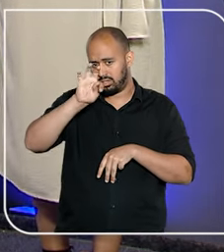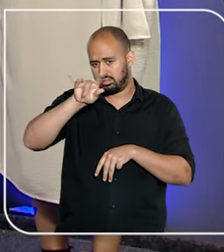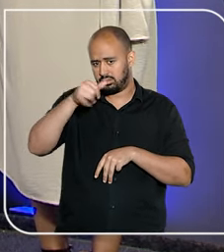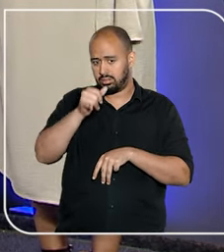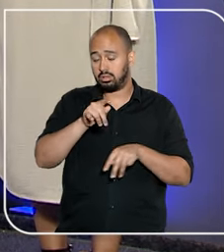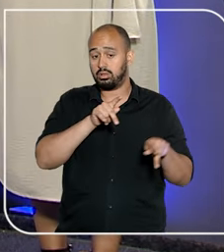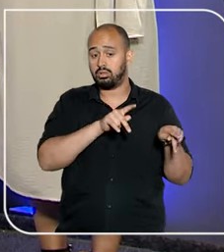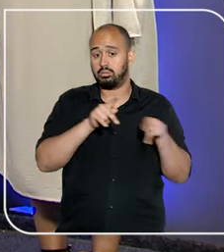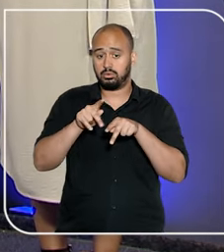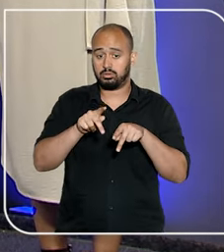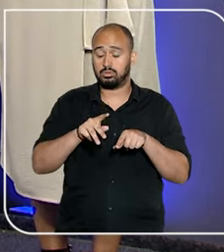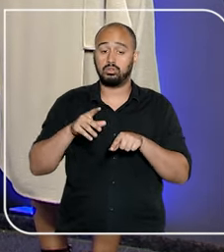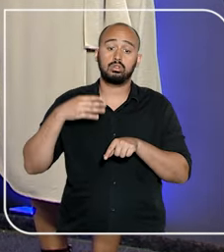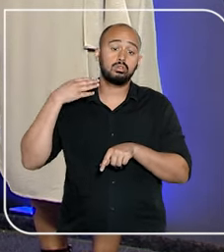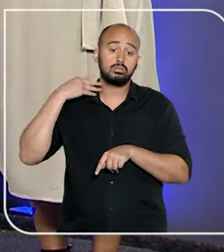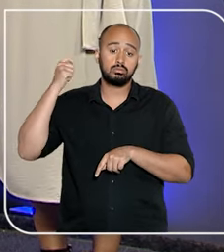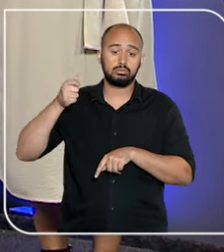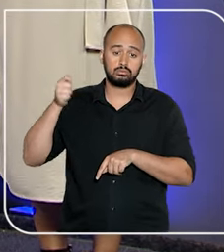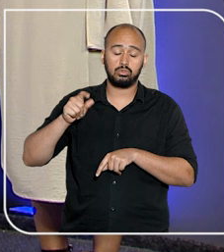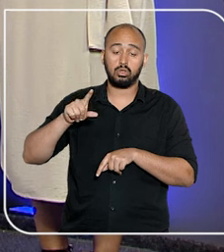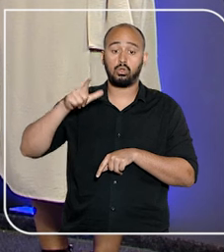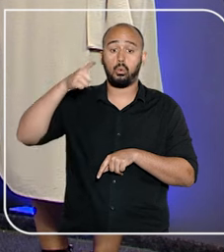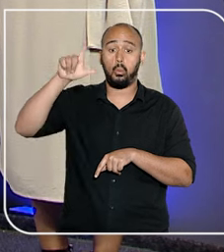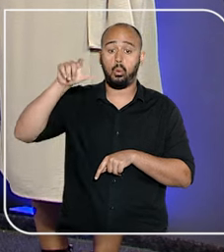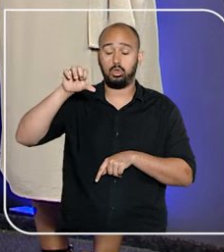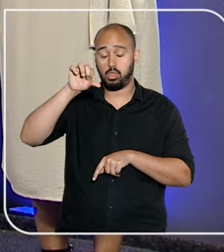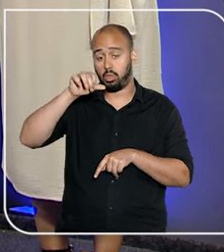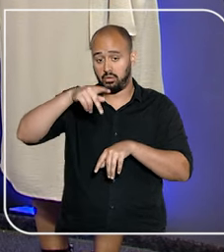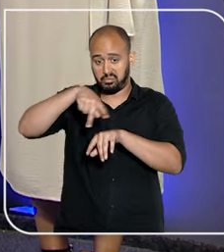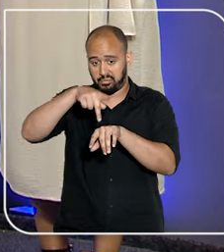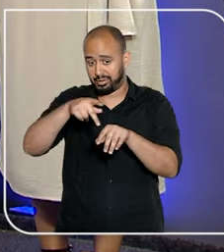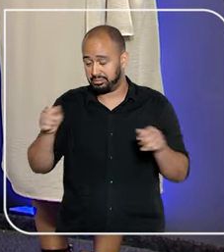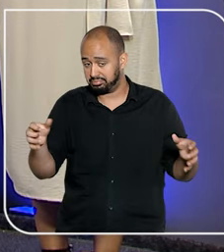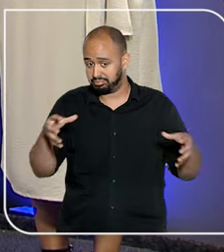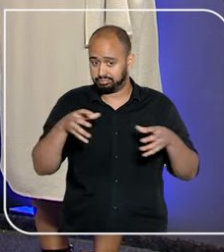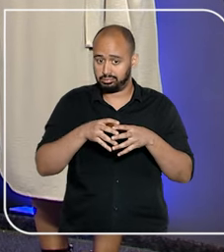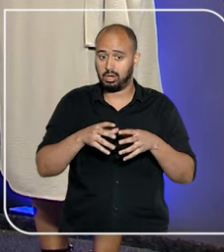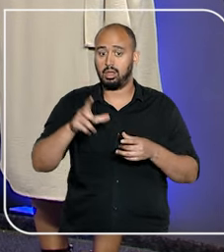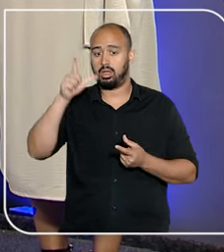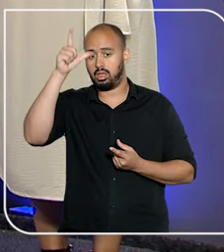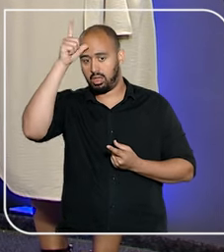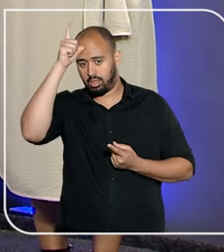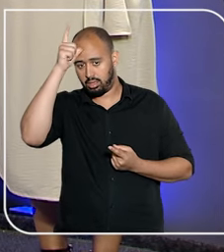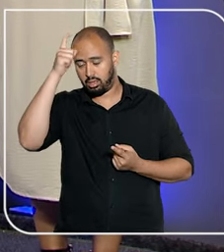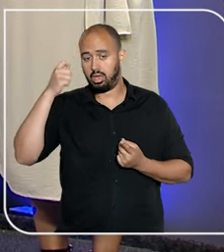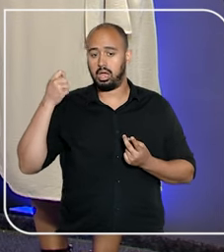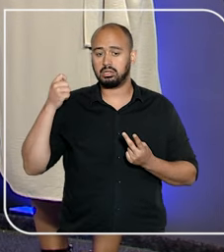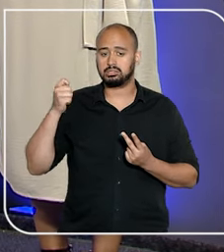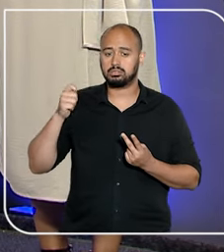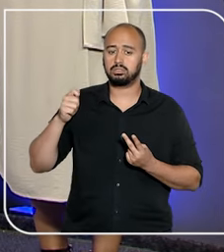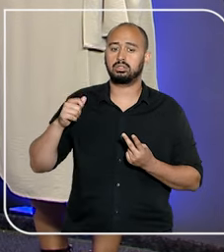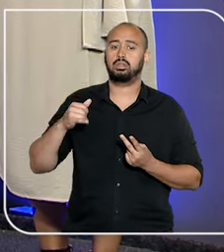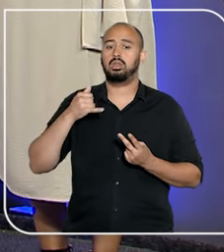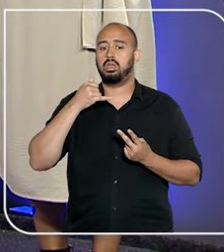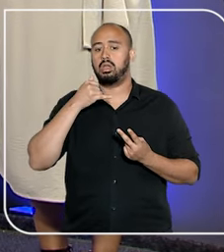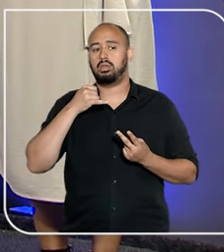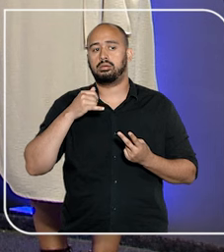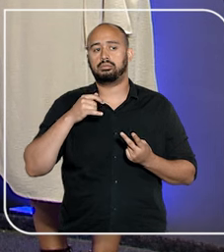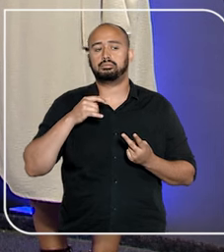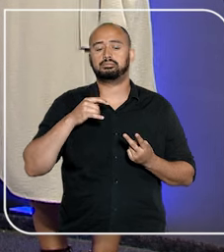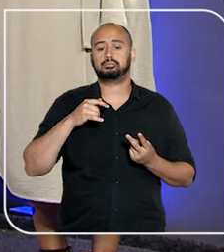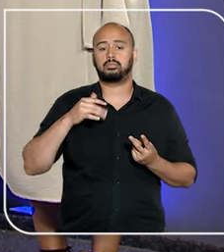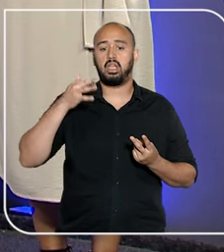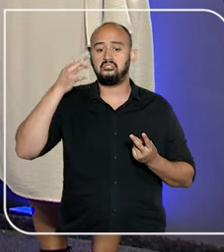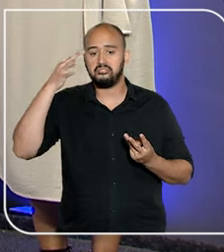magistrados e professores do Brasil e de outros nove países. Alemanha, Argentina, Espanha,